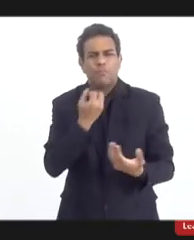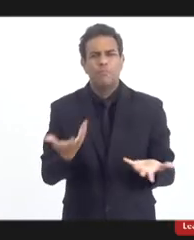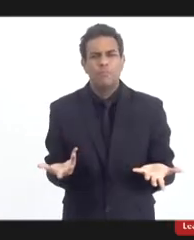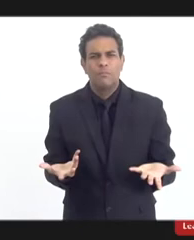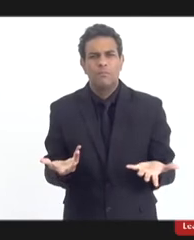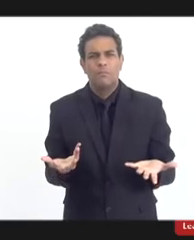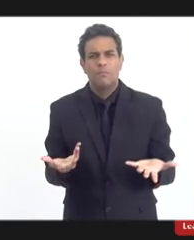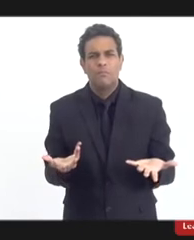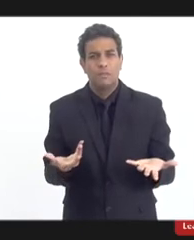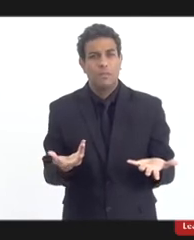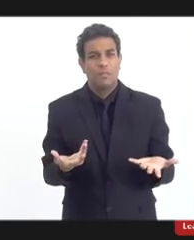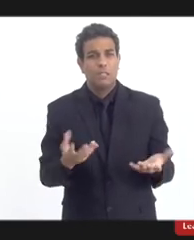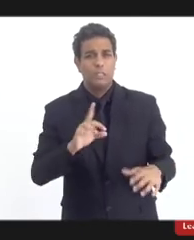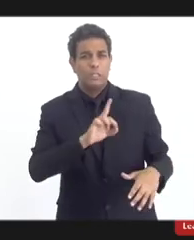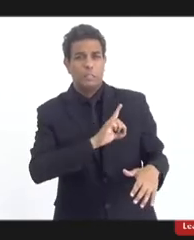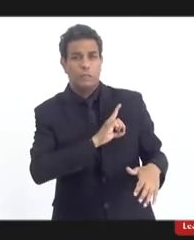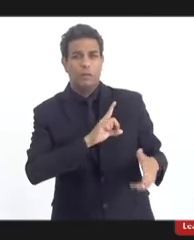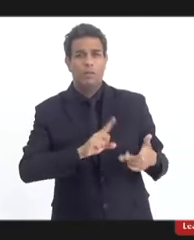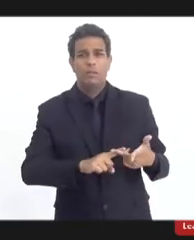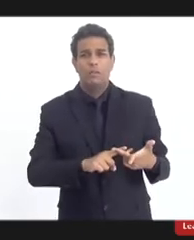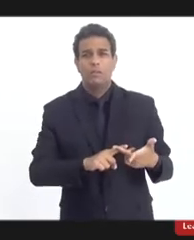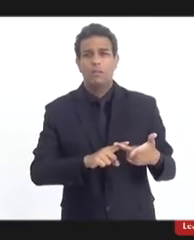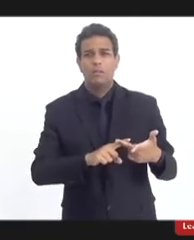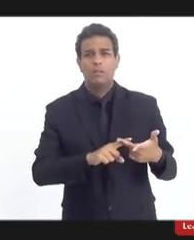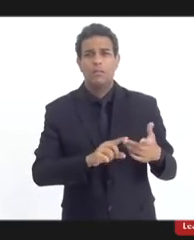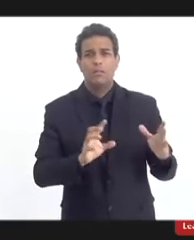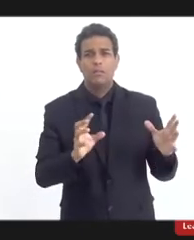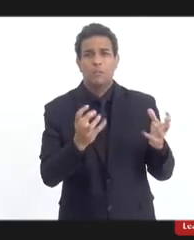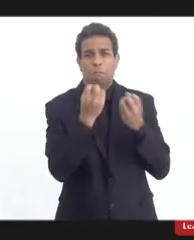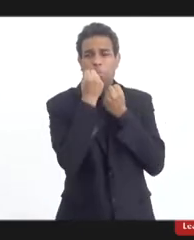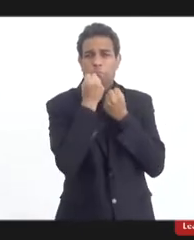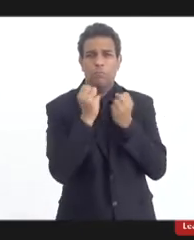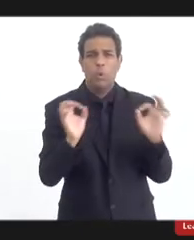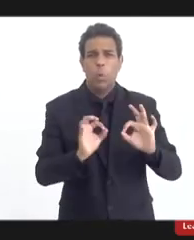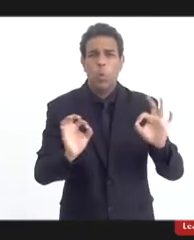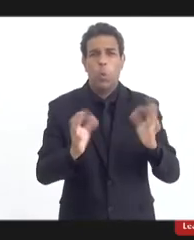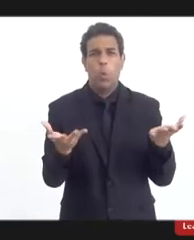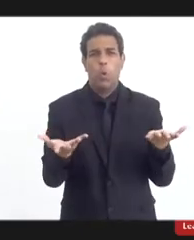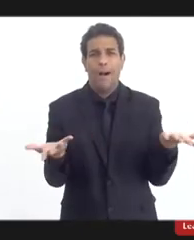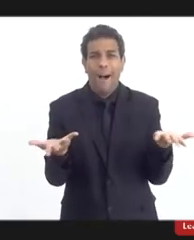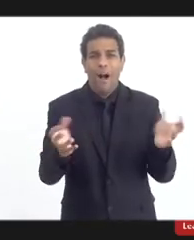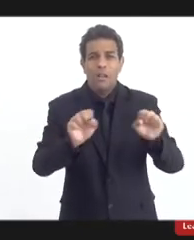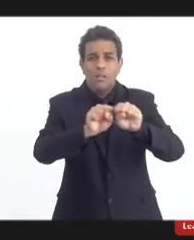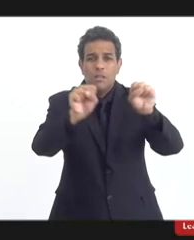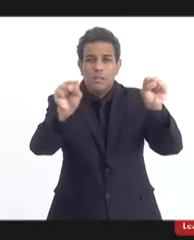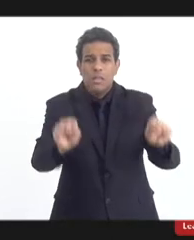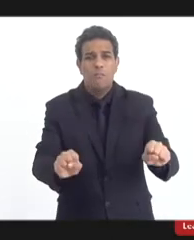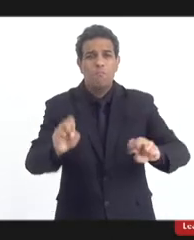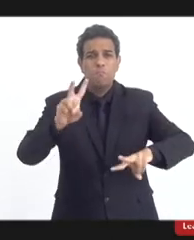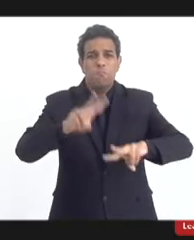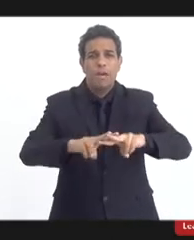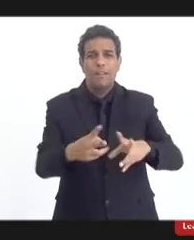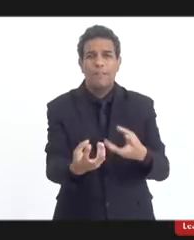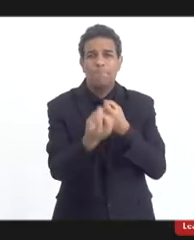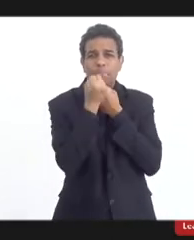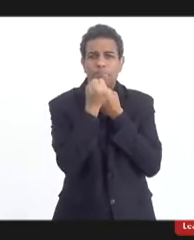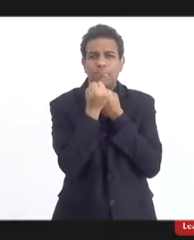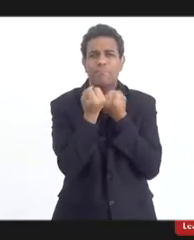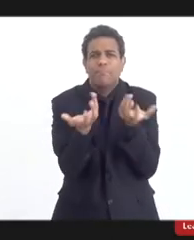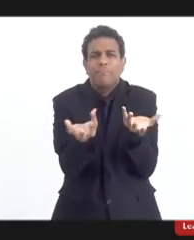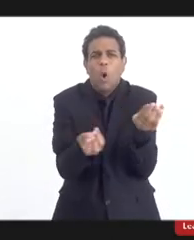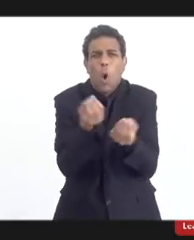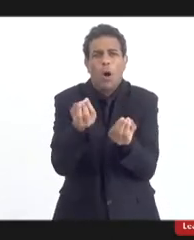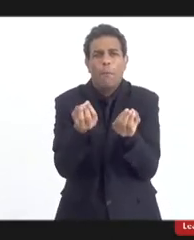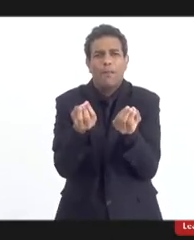das forças de segurança pública do Estado do Rio de Janeiro, do sistema penal do Estado do Rio de Janeiro, que eu quero incluir